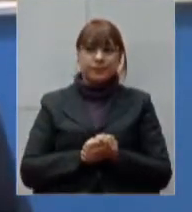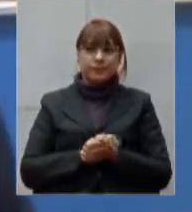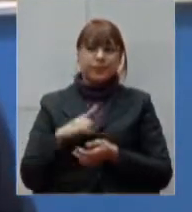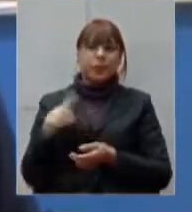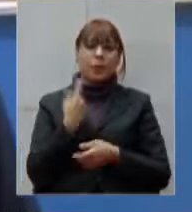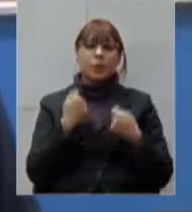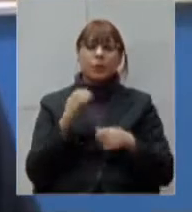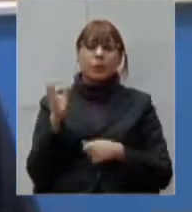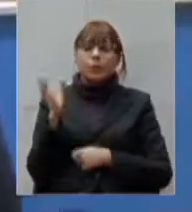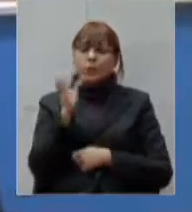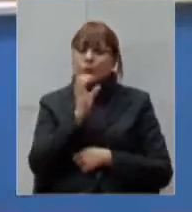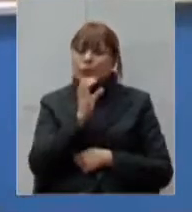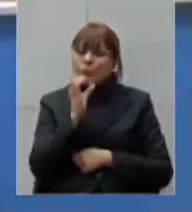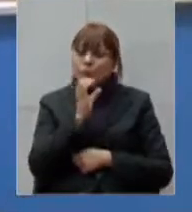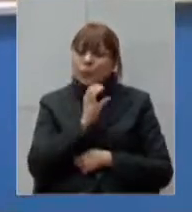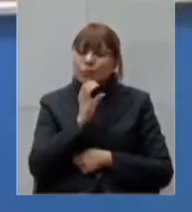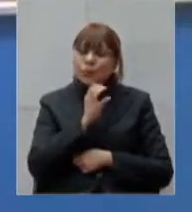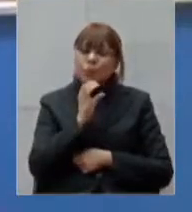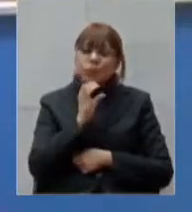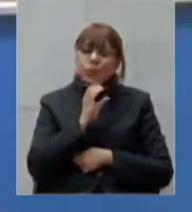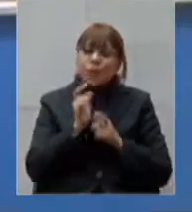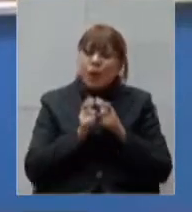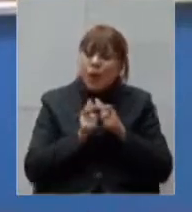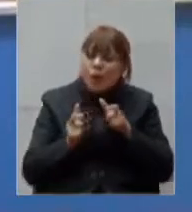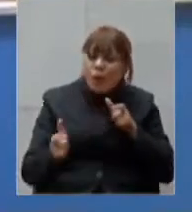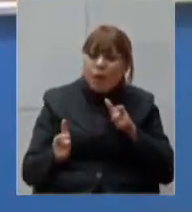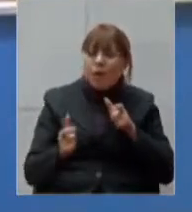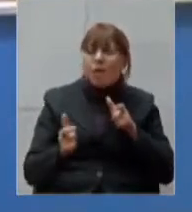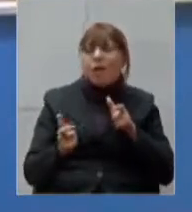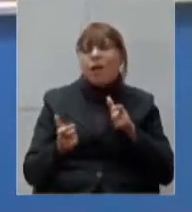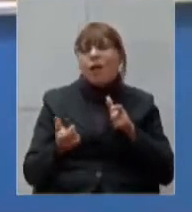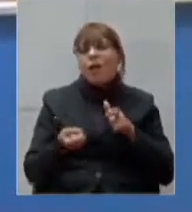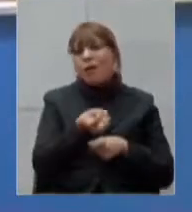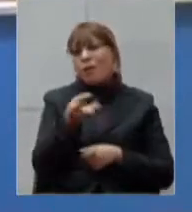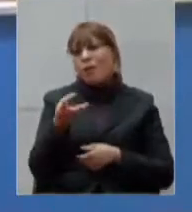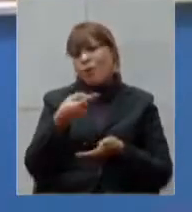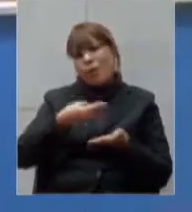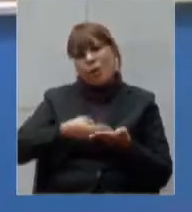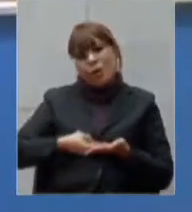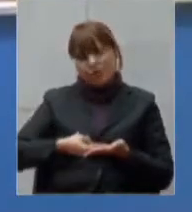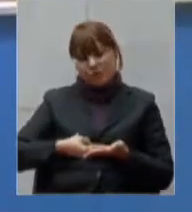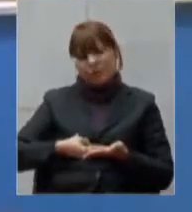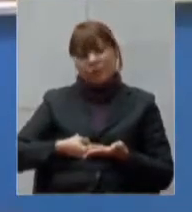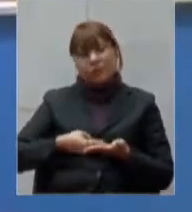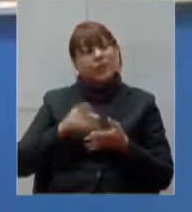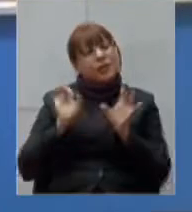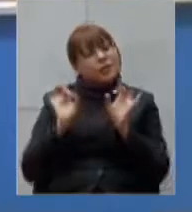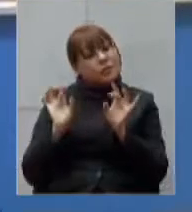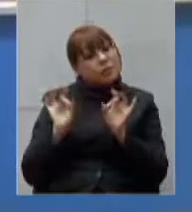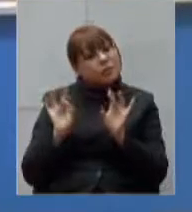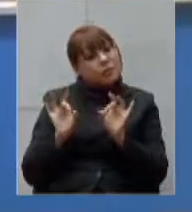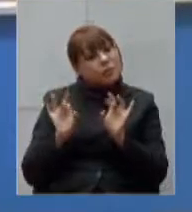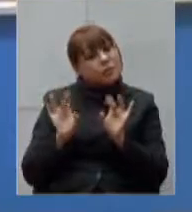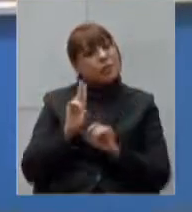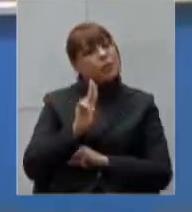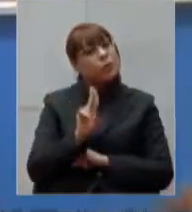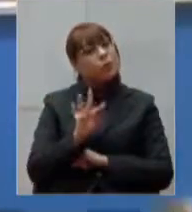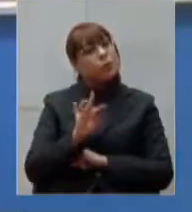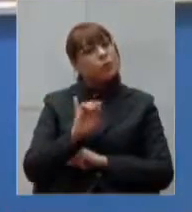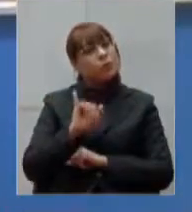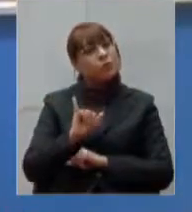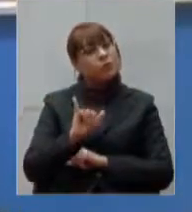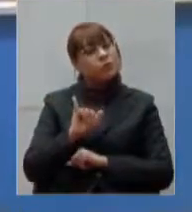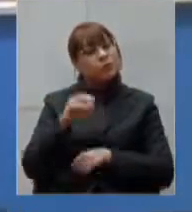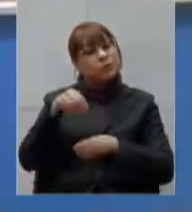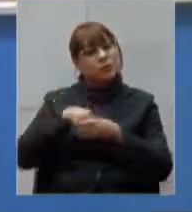uma necessidade de ampliação de leitos especial de UTI na